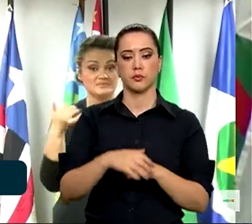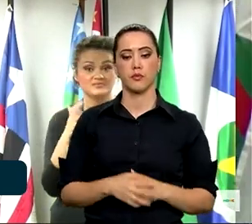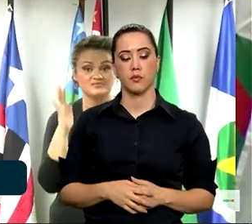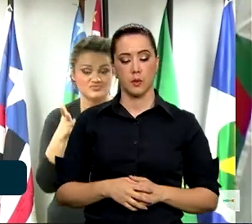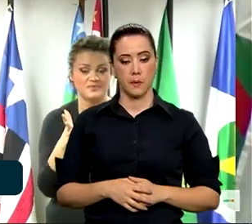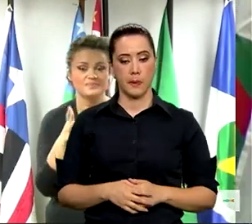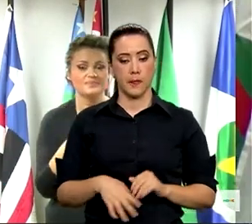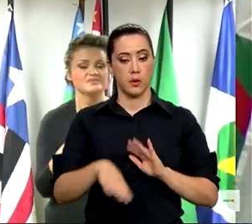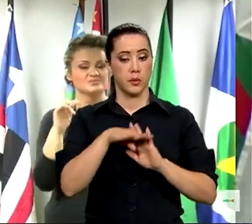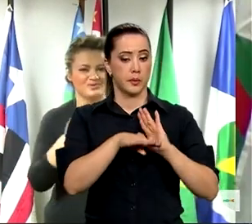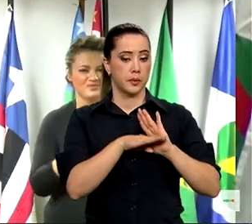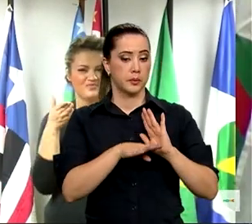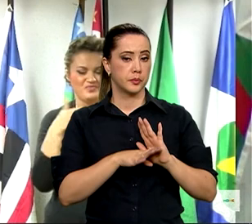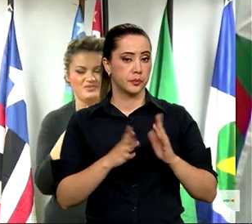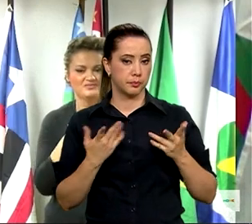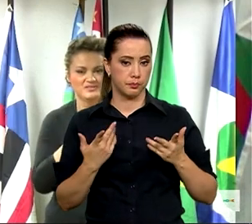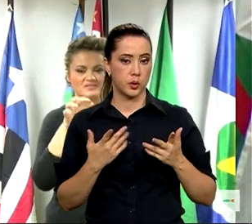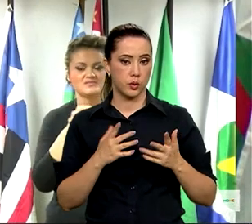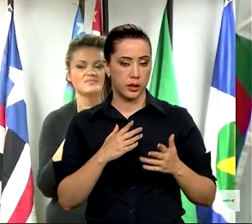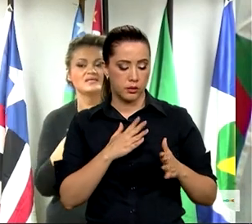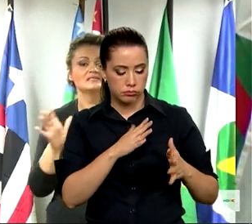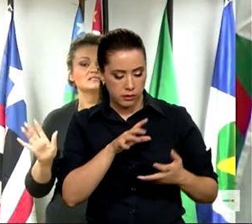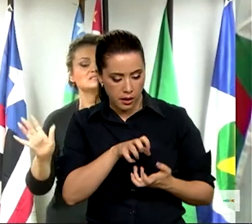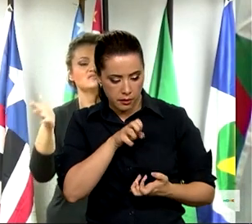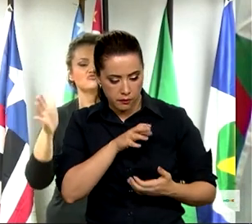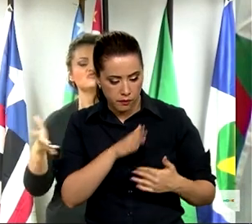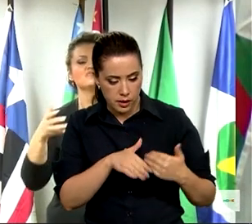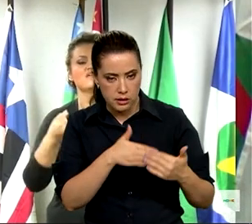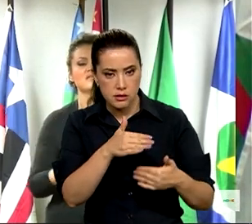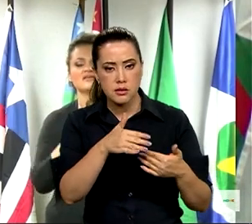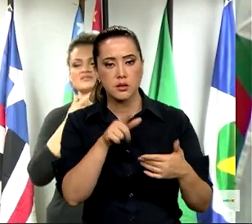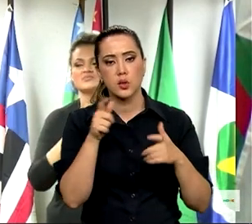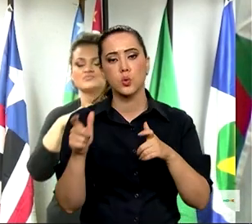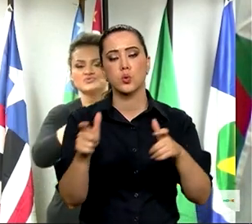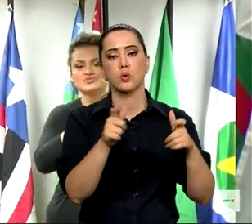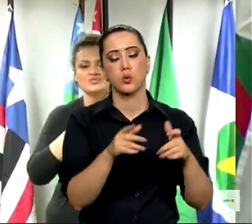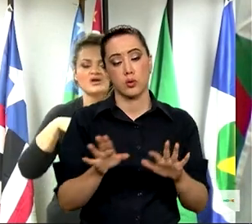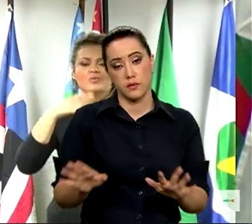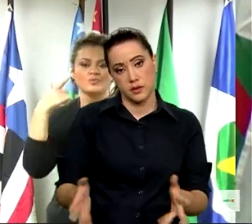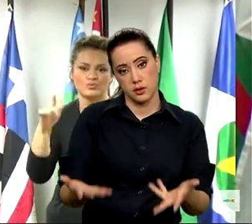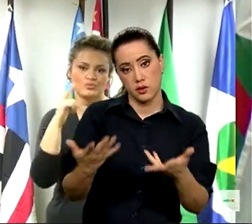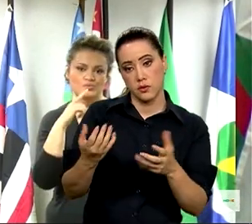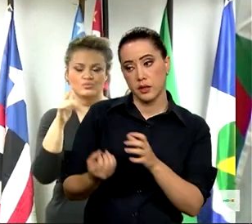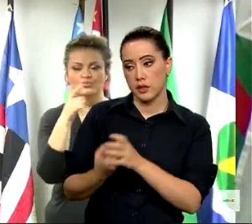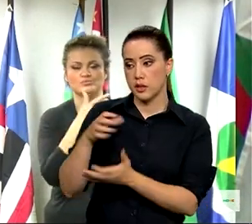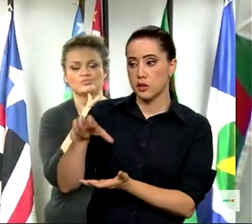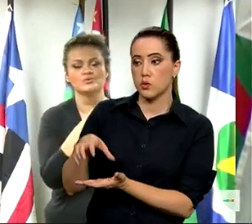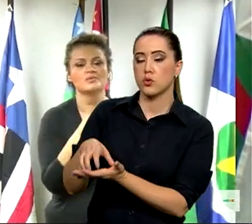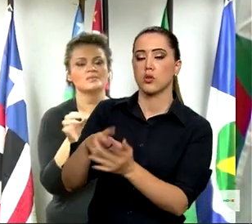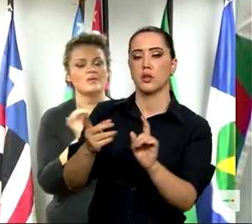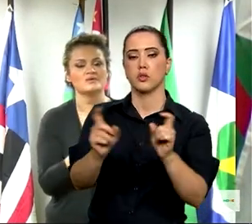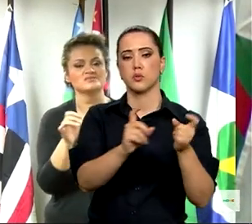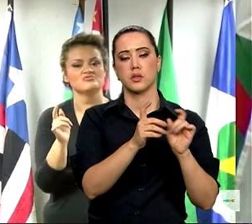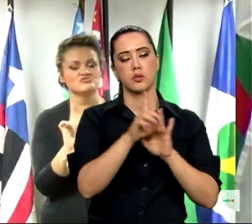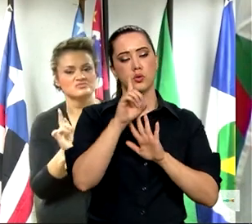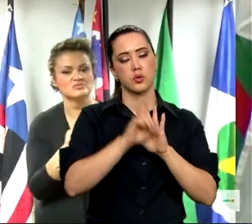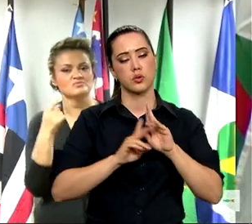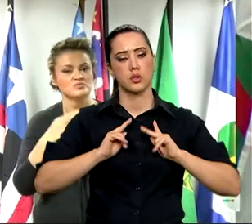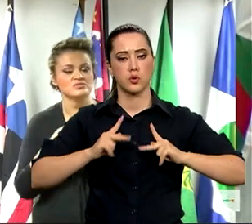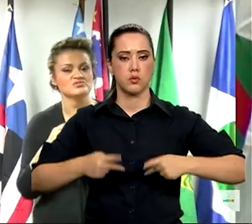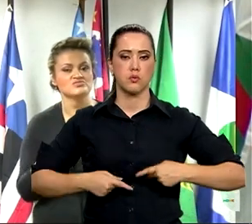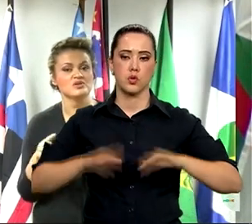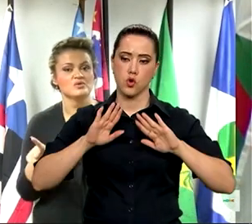Envelhecer nos Terridórios irá incentivar a criação de órgãos responsáveis pela gestão das políticas e direitos humanos